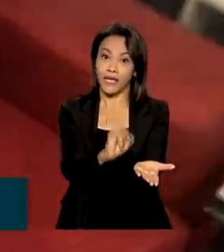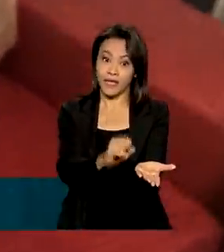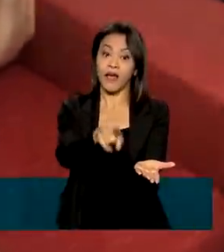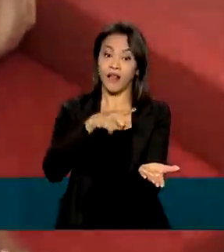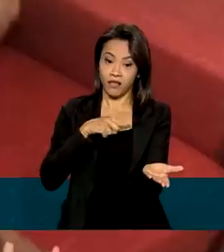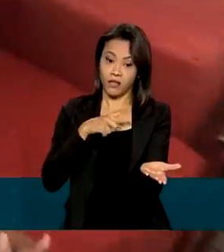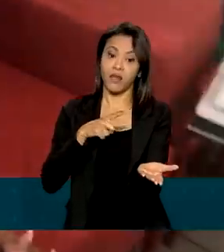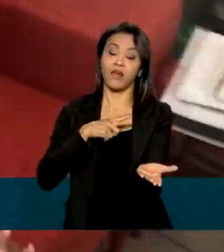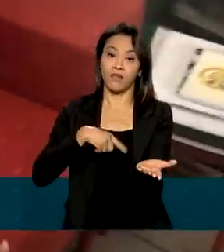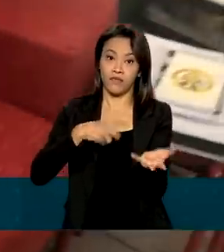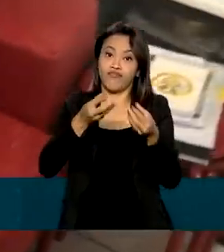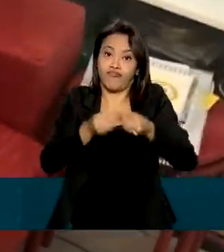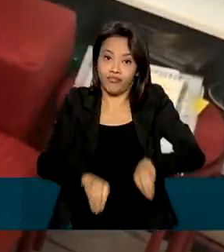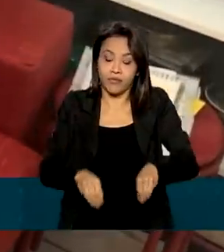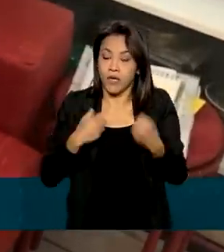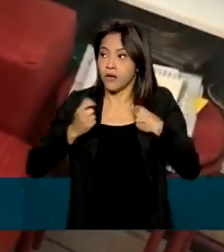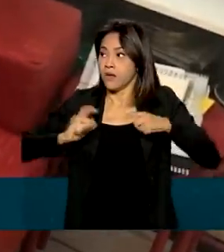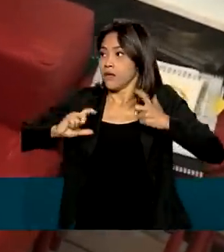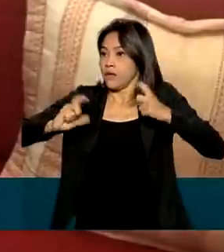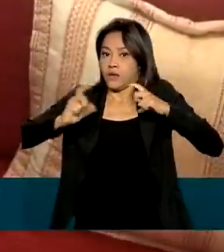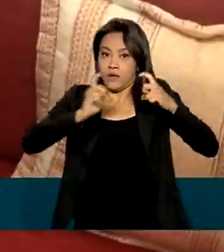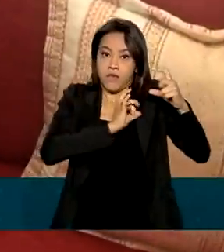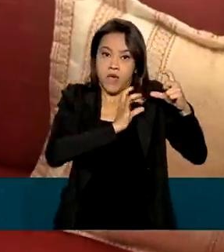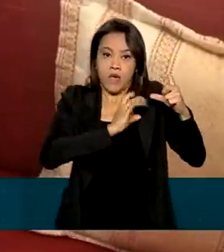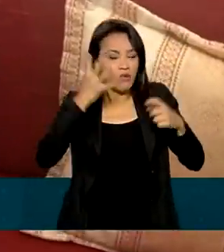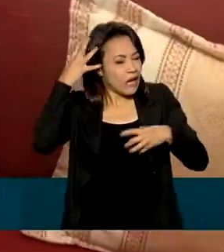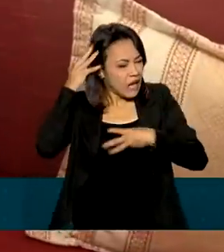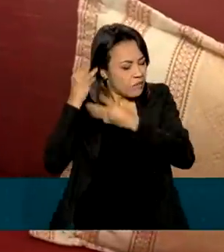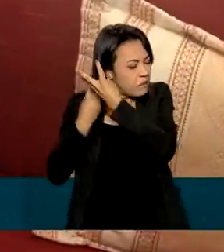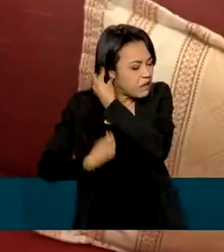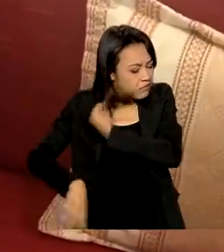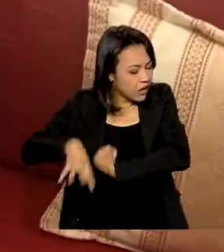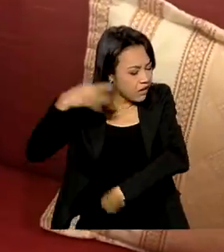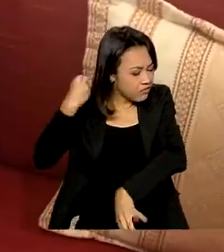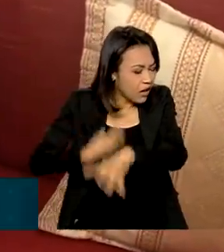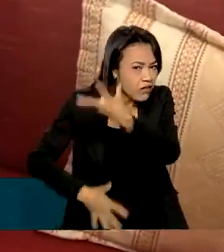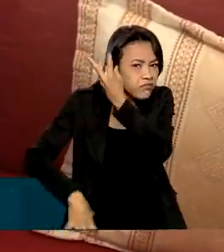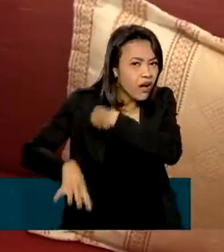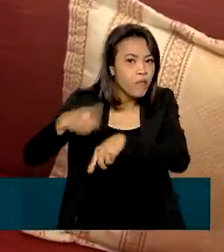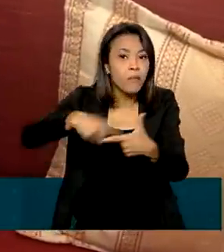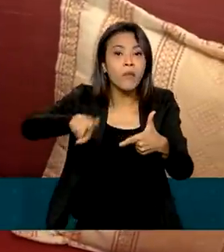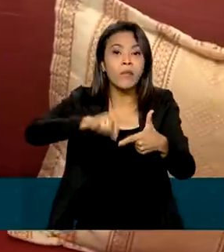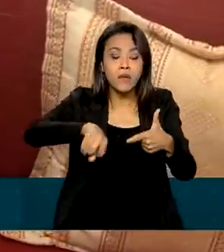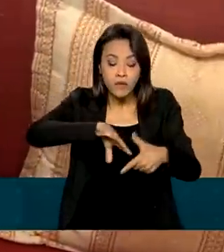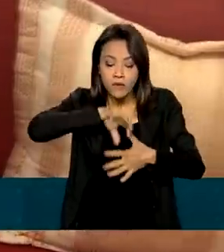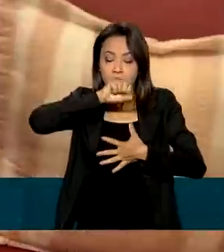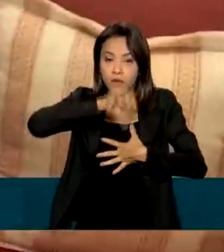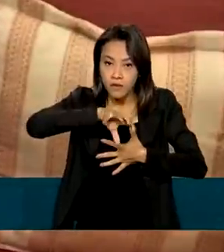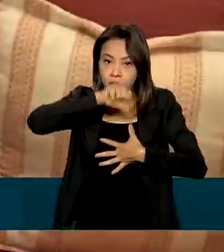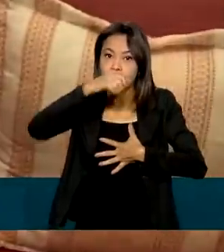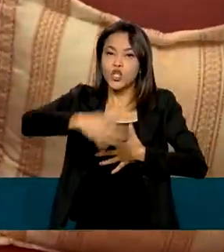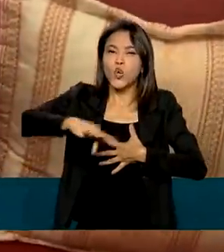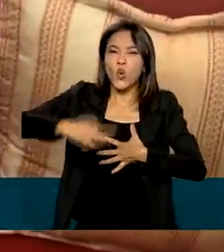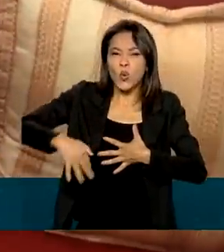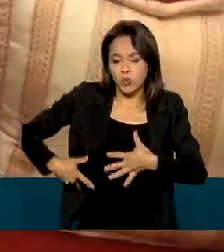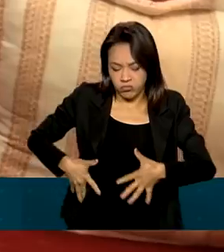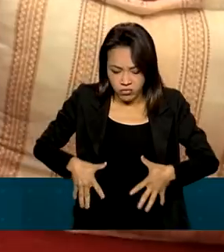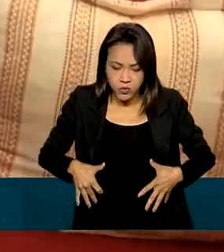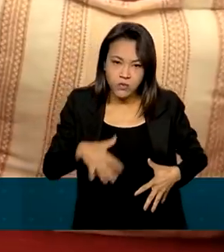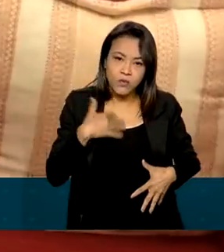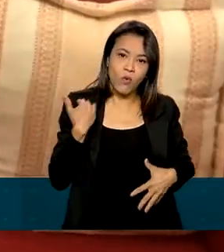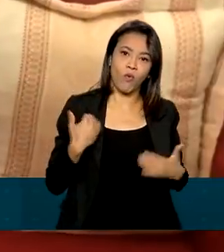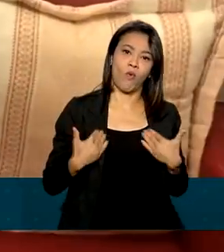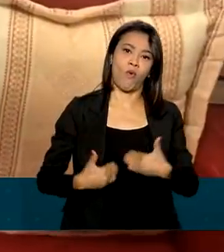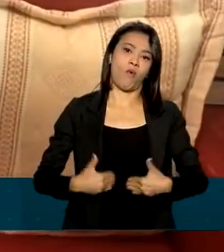Ela desenvolveu síndrome do pânico, teve queda de cabelo, problema respiratório e dores em todo o corpo,